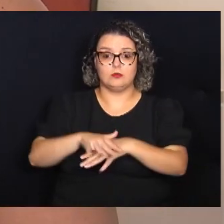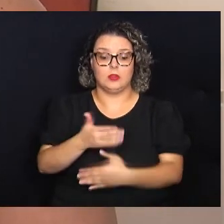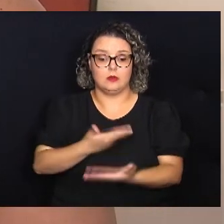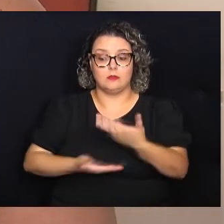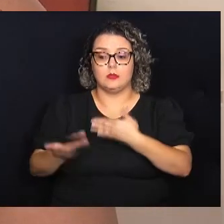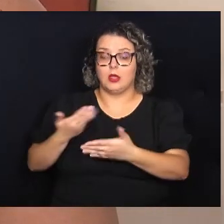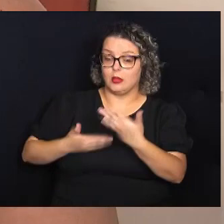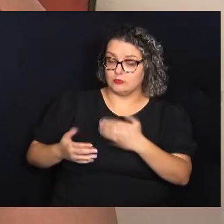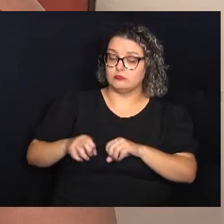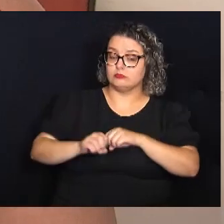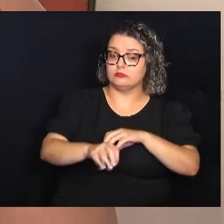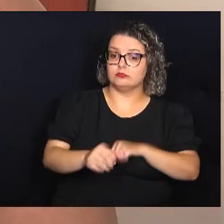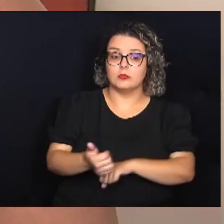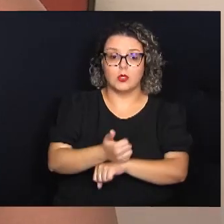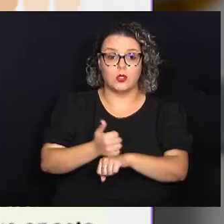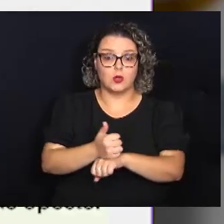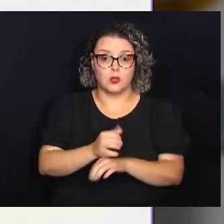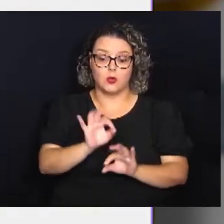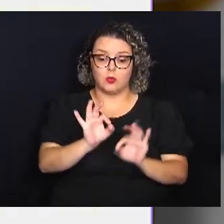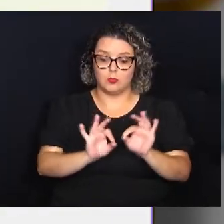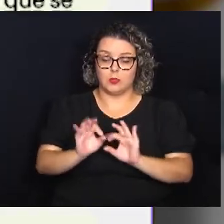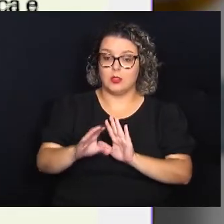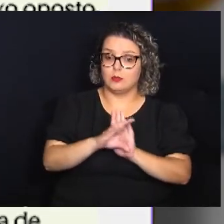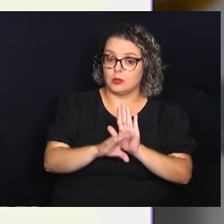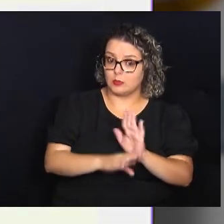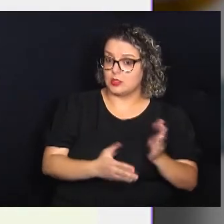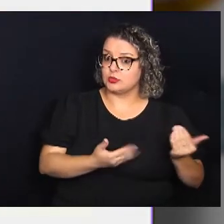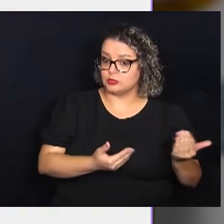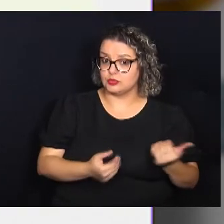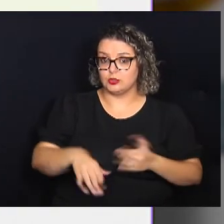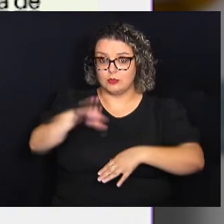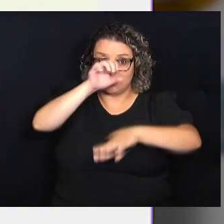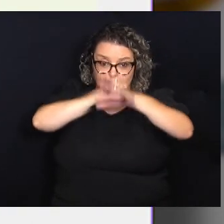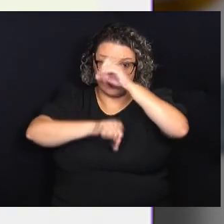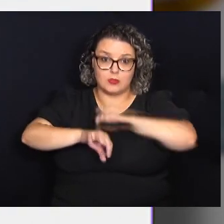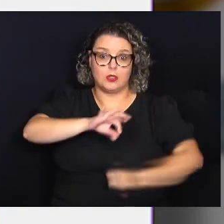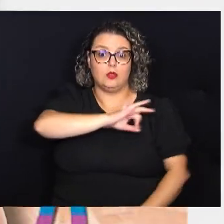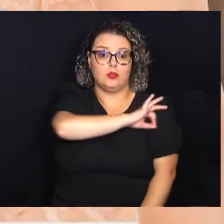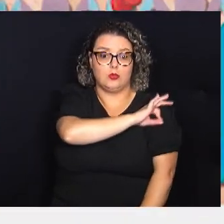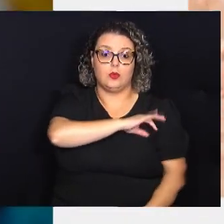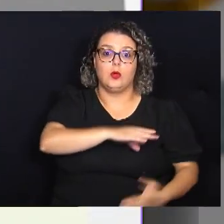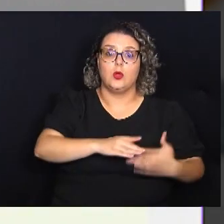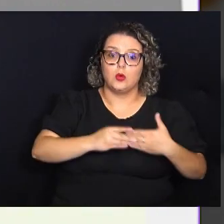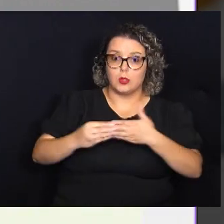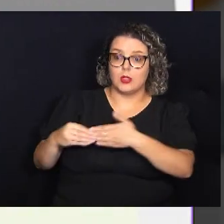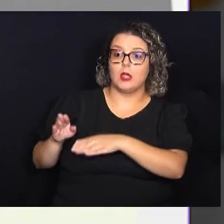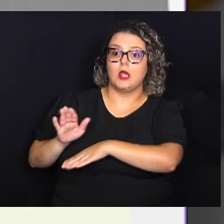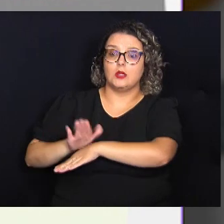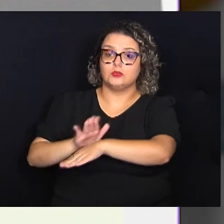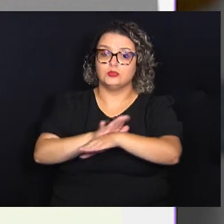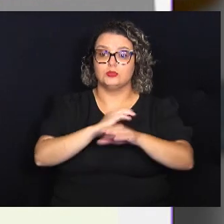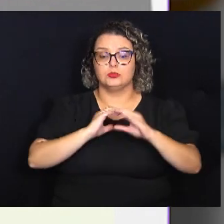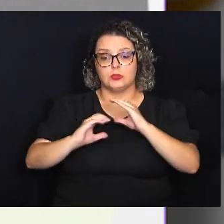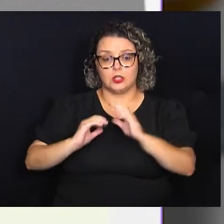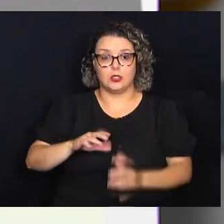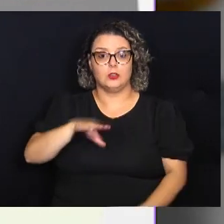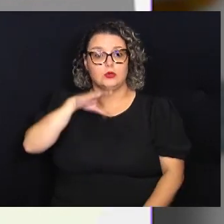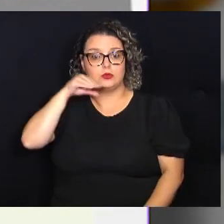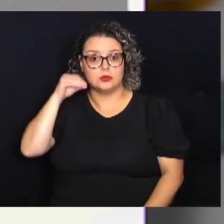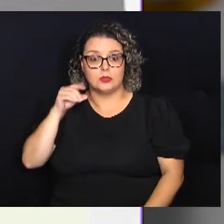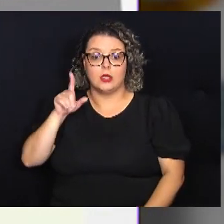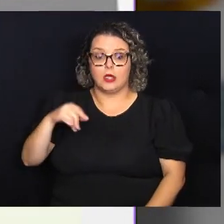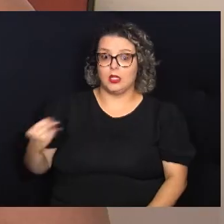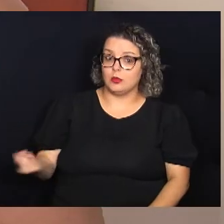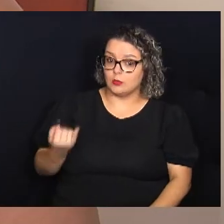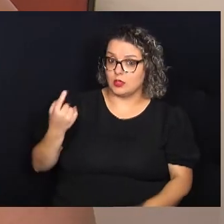Integração, Bem-Estar e Educação Profissional, programa voltado para os jovens aprendizes da prefeitura, o guia ajuda na comunicação com os